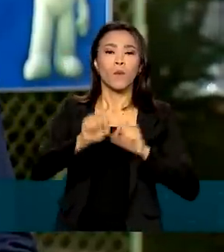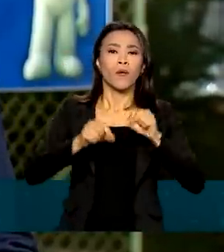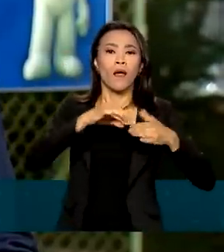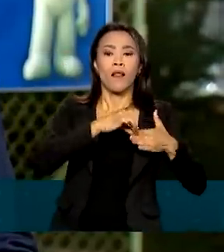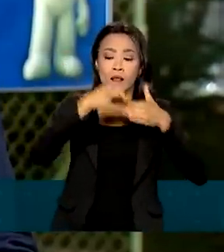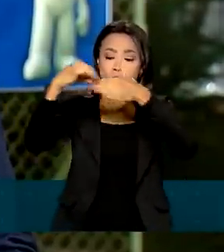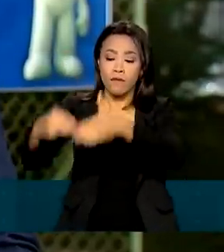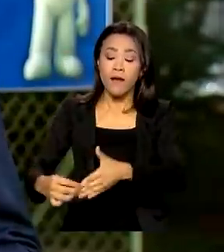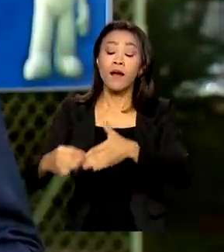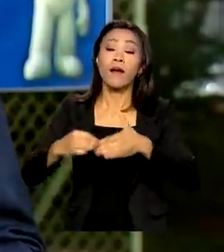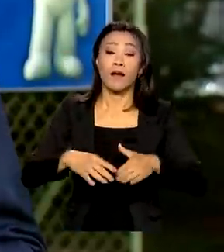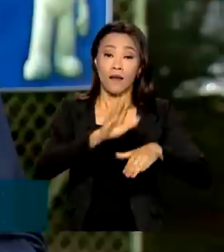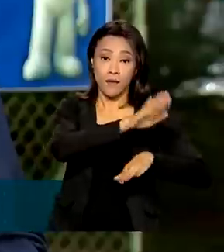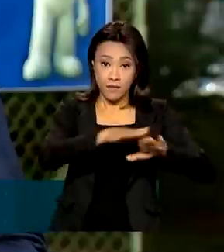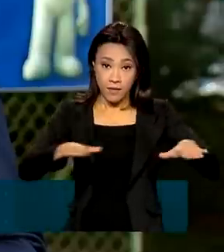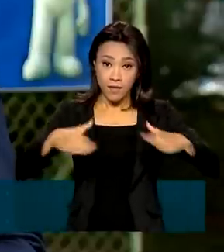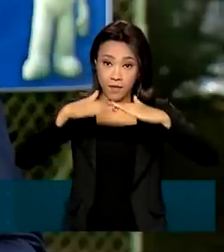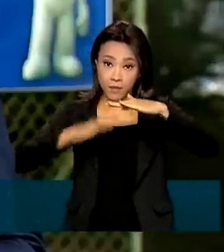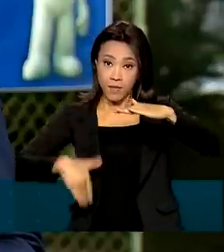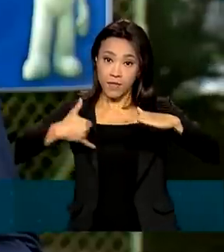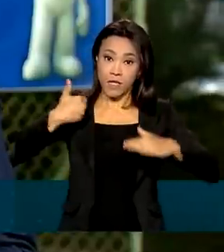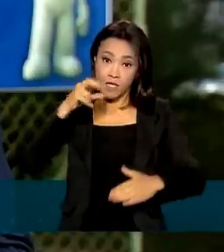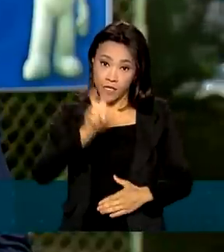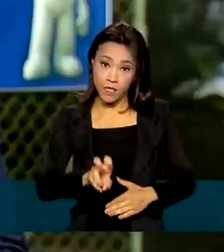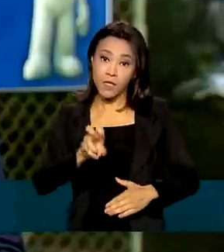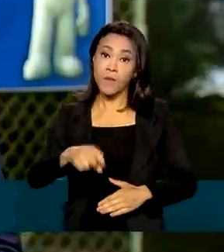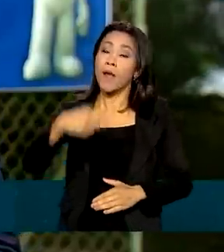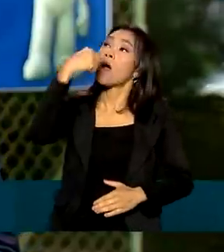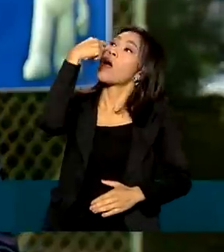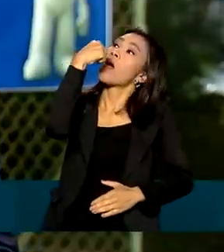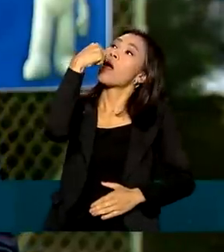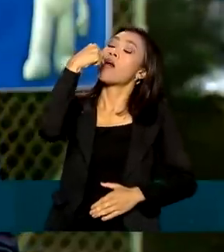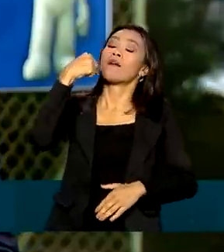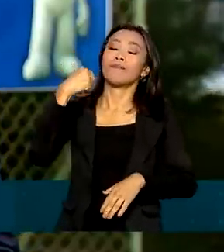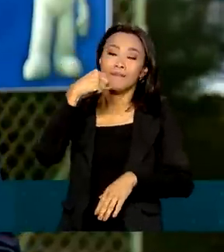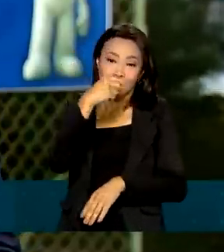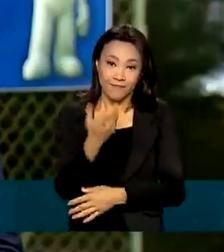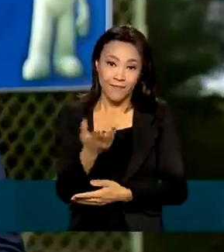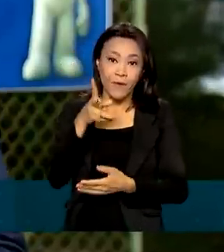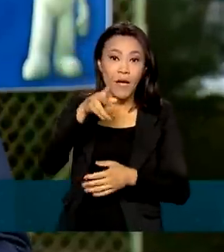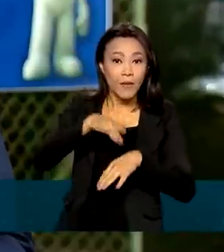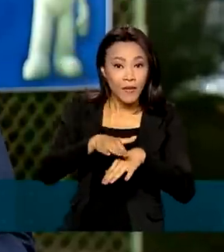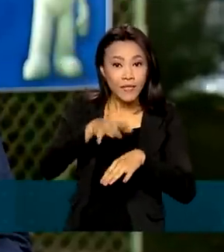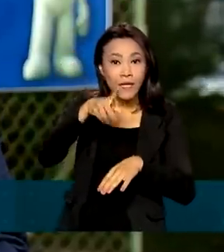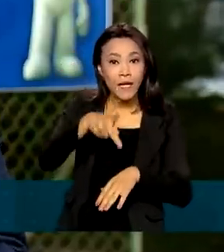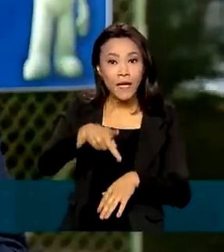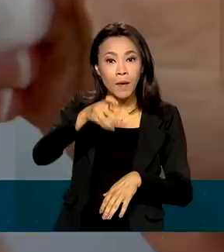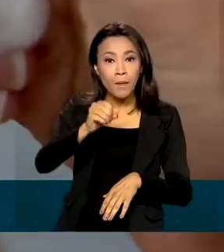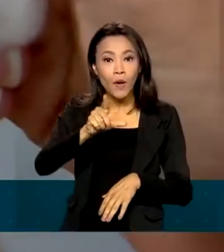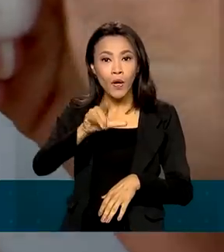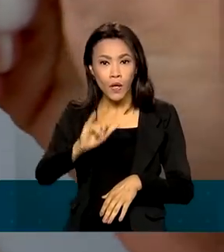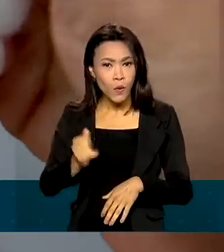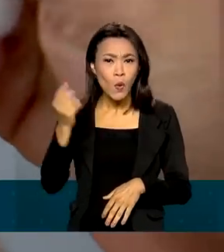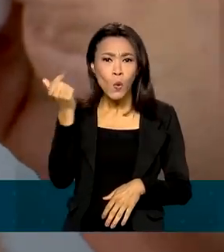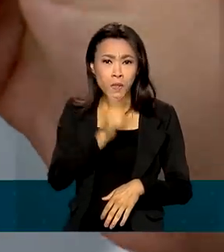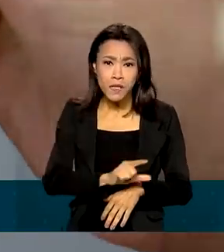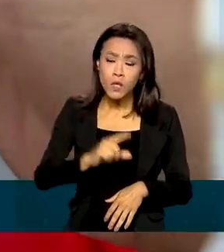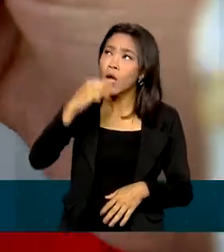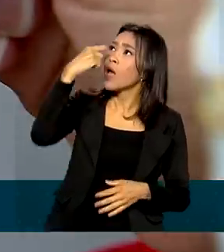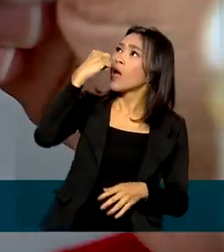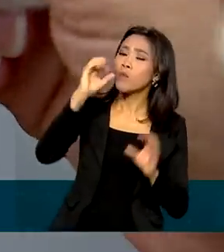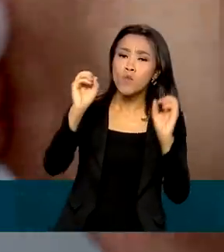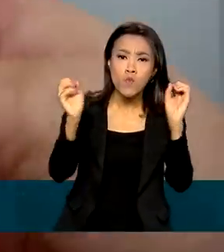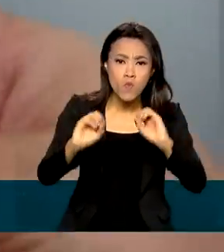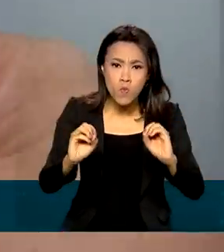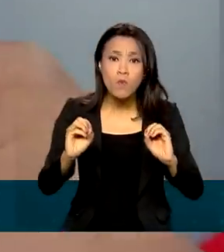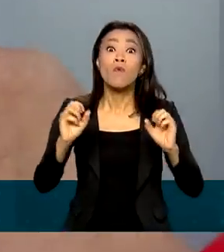menores de 5 anos para receberem a vacina contra a poliomielite. De qualquer forma, quem não conseguir fazer isso pode